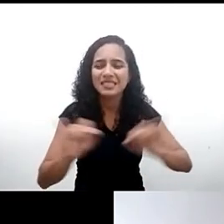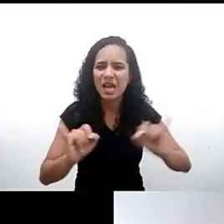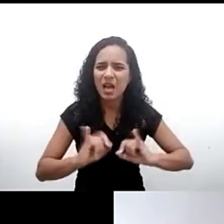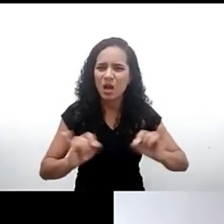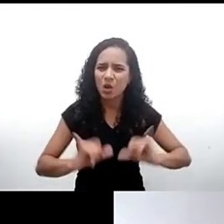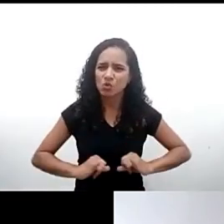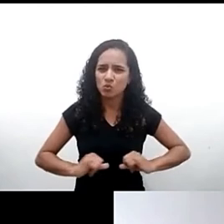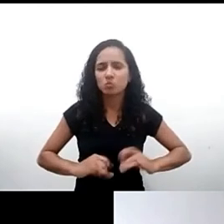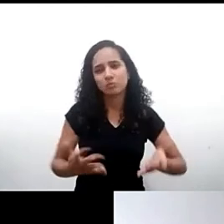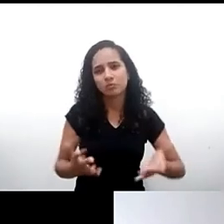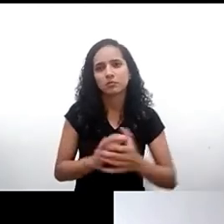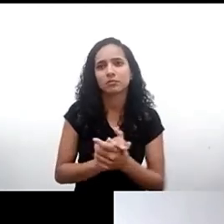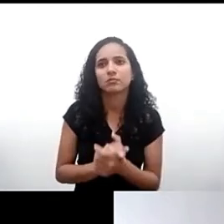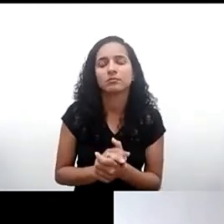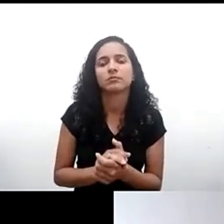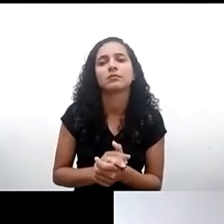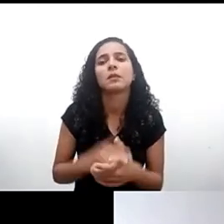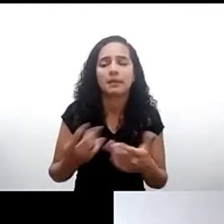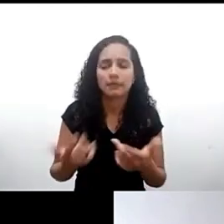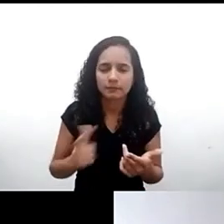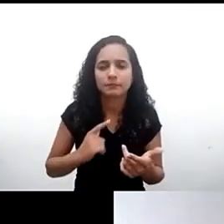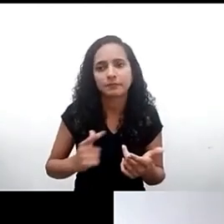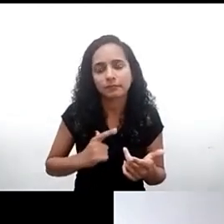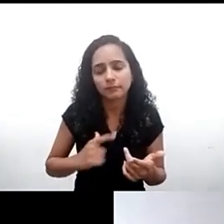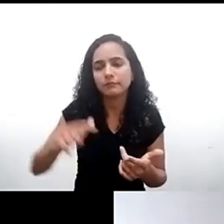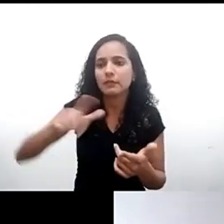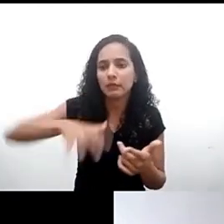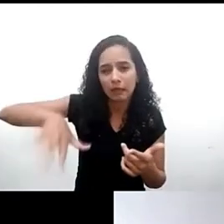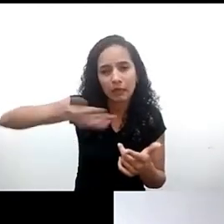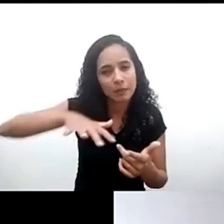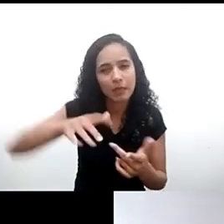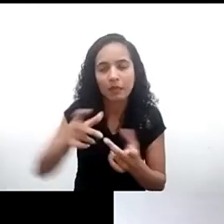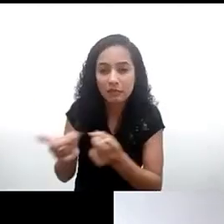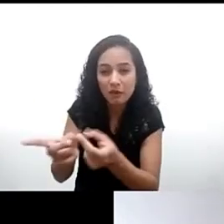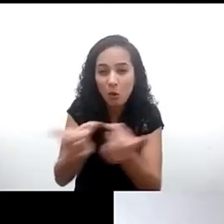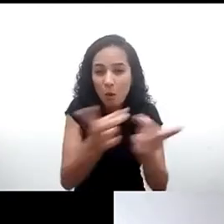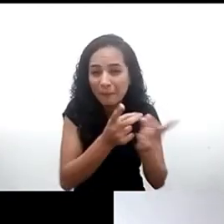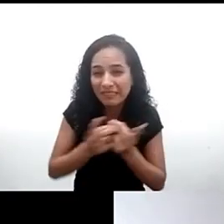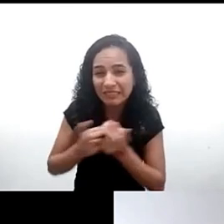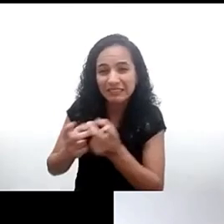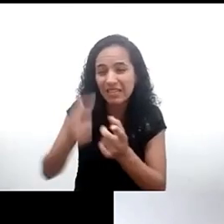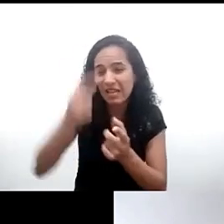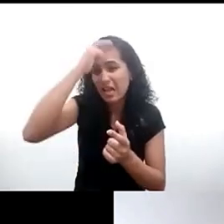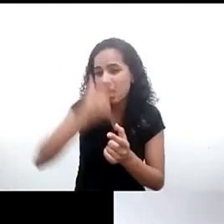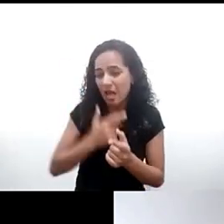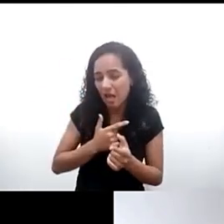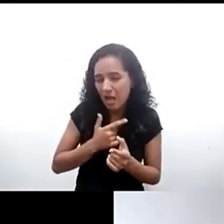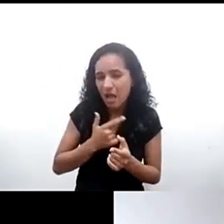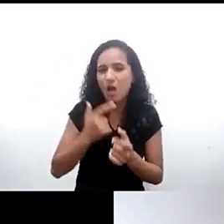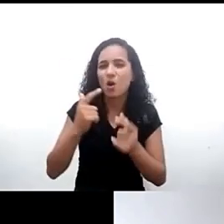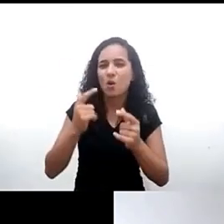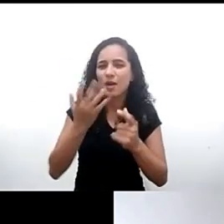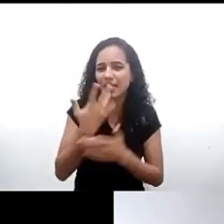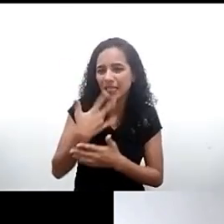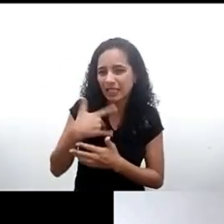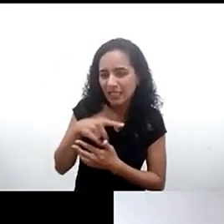mas ambientes que são totalmente mercantilizados com muita exploração comercial da experiência da criança o que a gente busca são